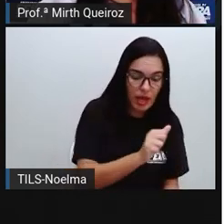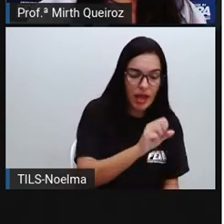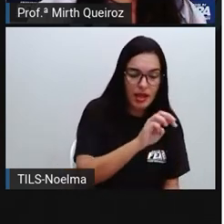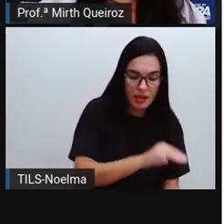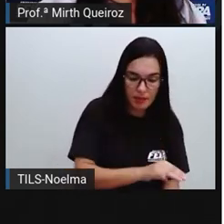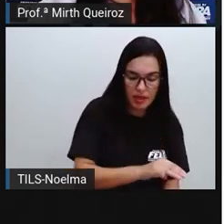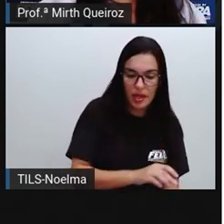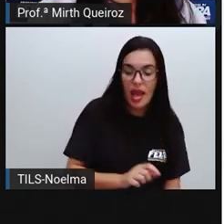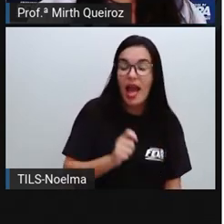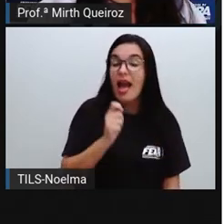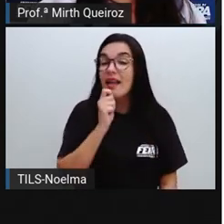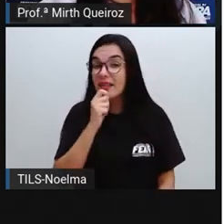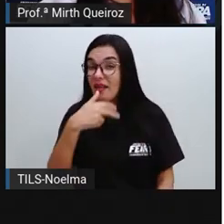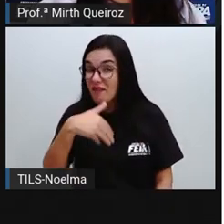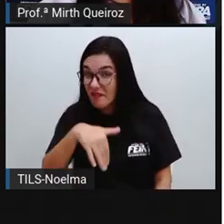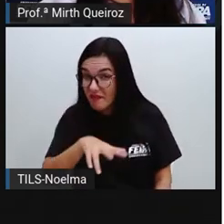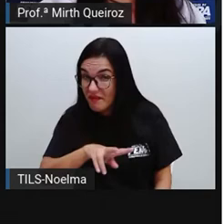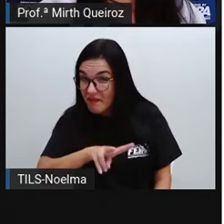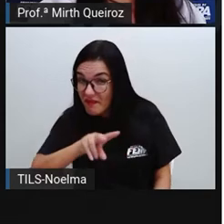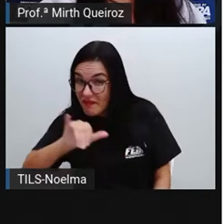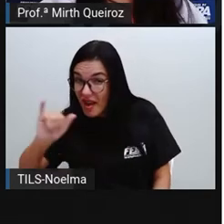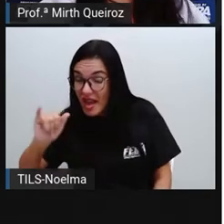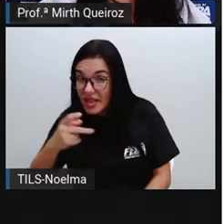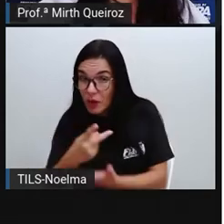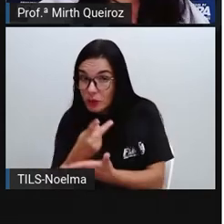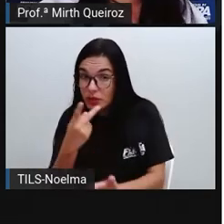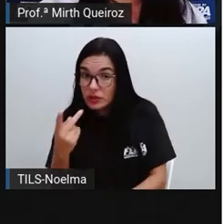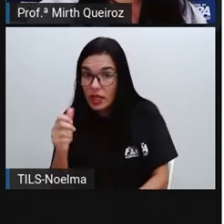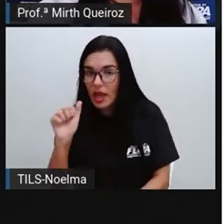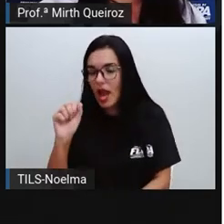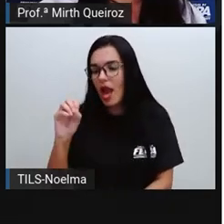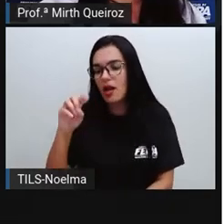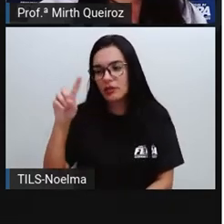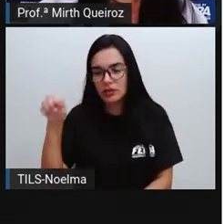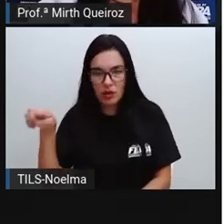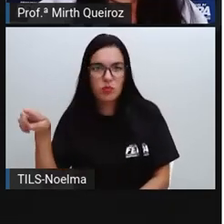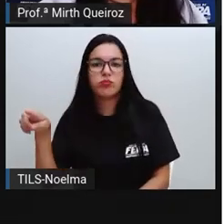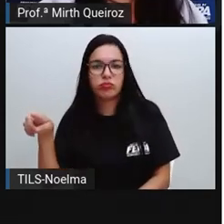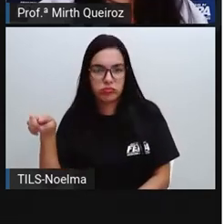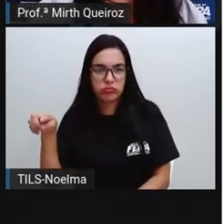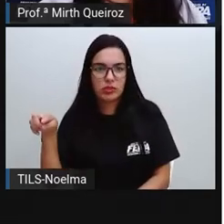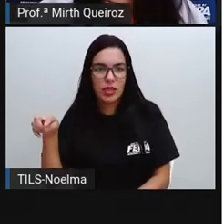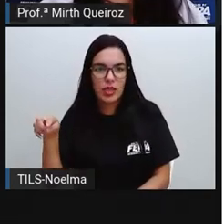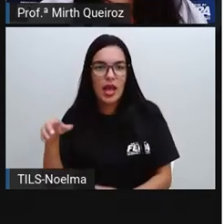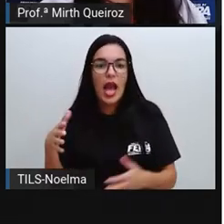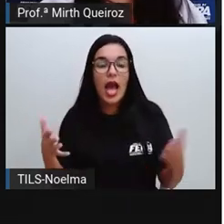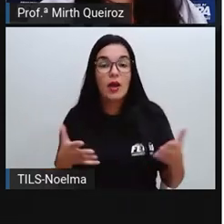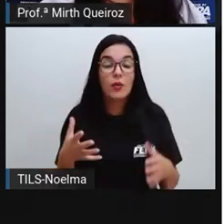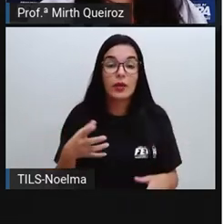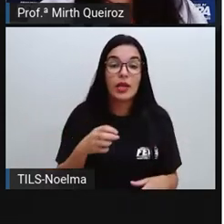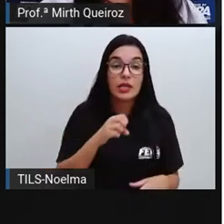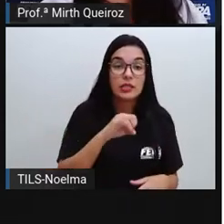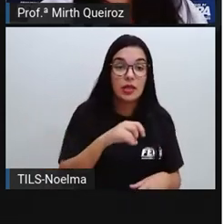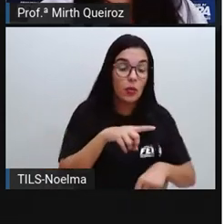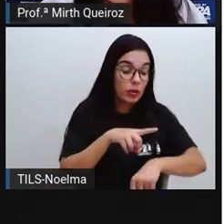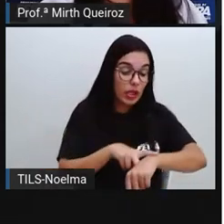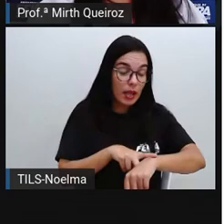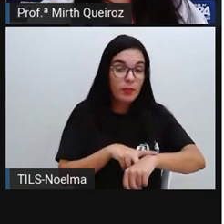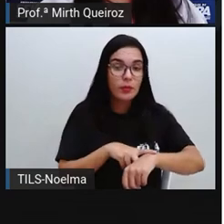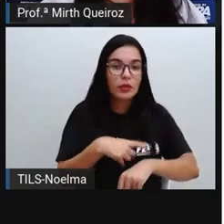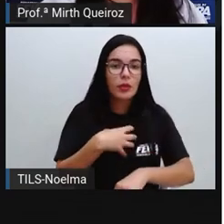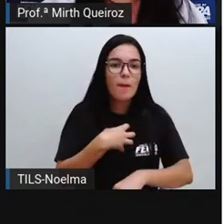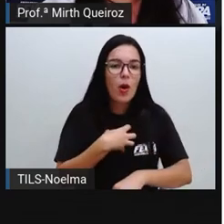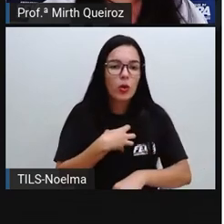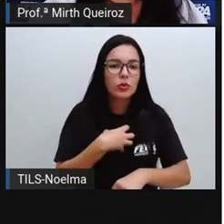entraram, está no pretérito perfeito do indicativo, passado, certo? E entrarão indica aí o futuro